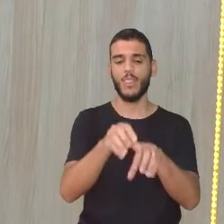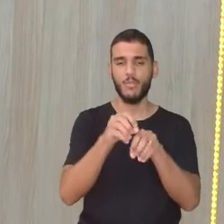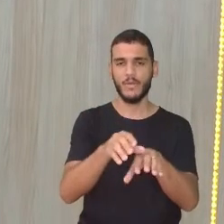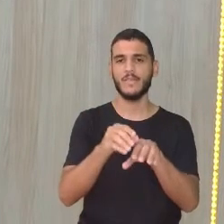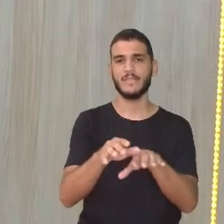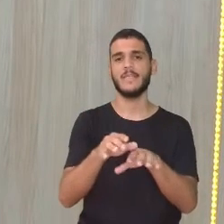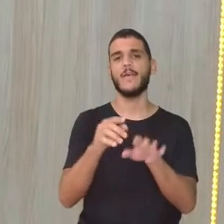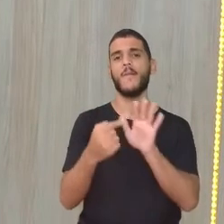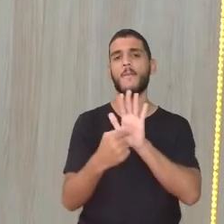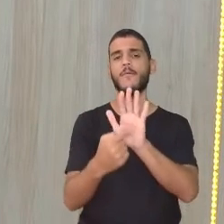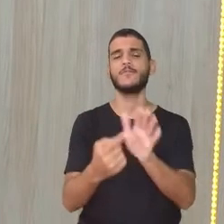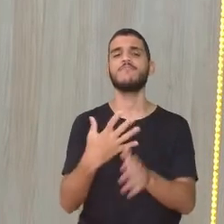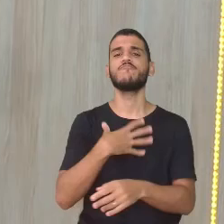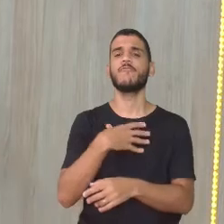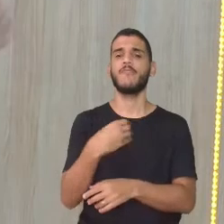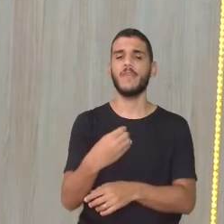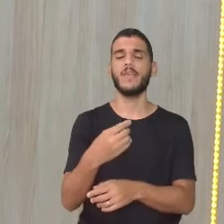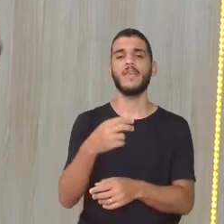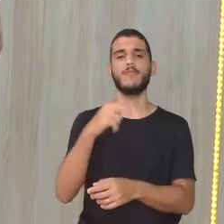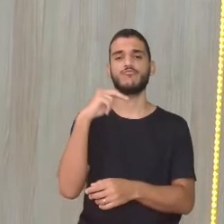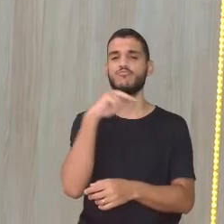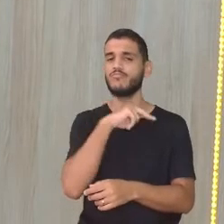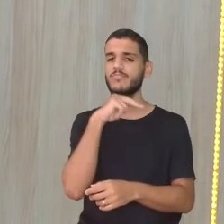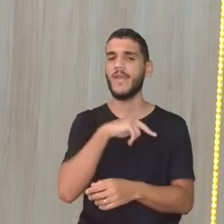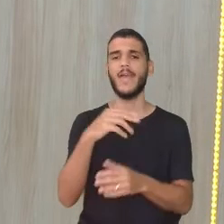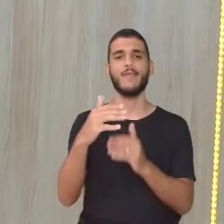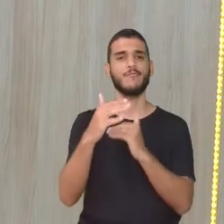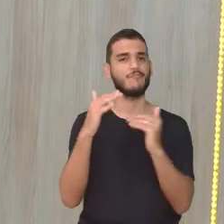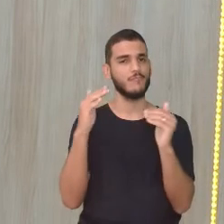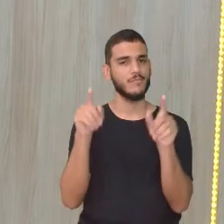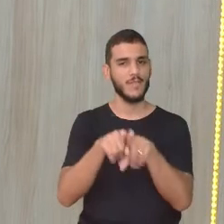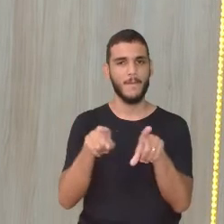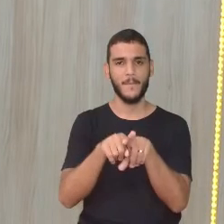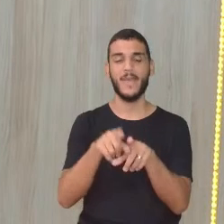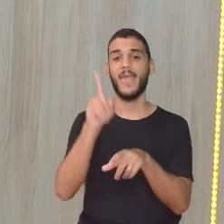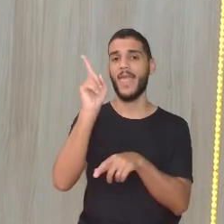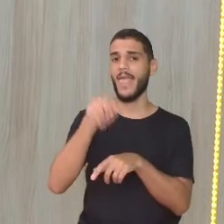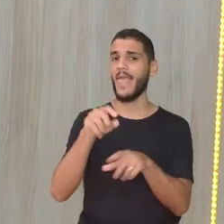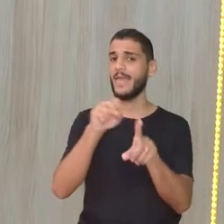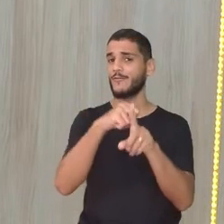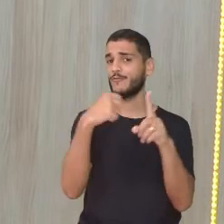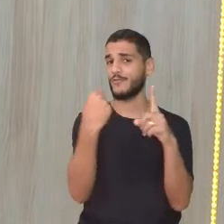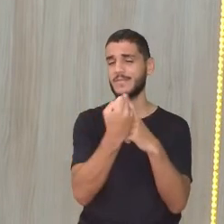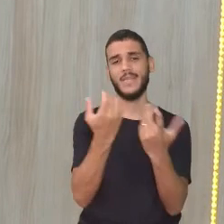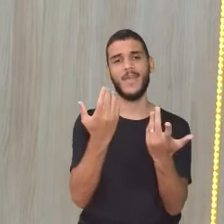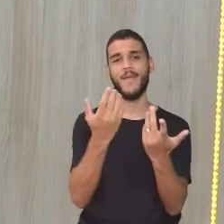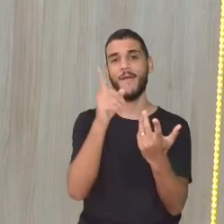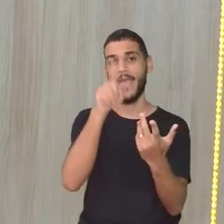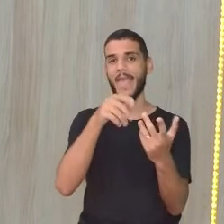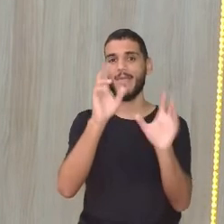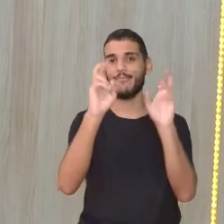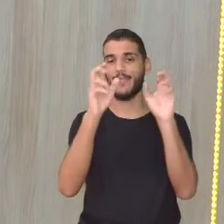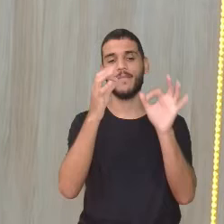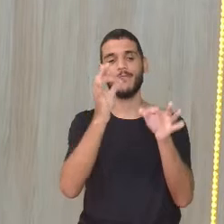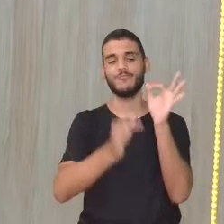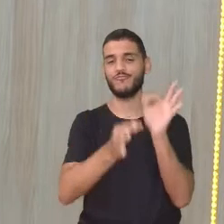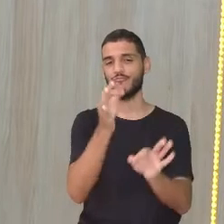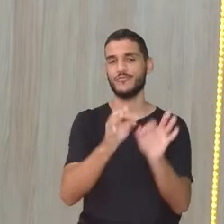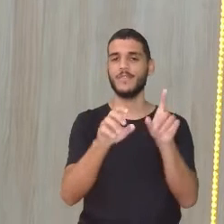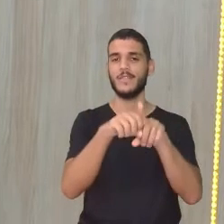é? Então, tudo isso é questão social aí, né? Isso, exatamente. De justiça social, né, Exato.